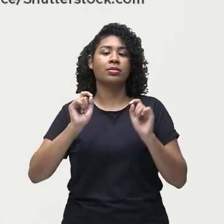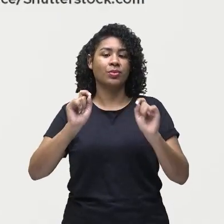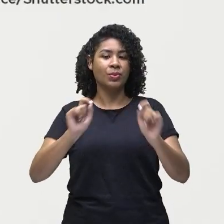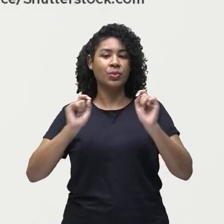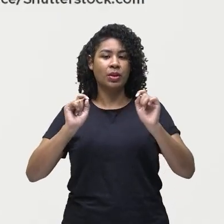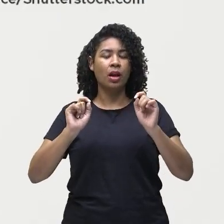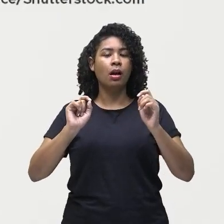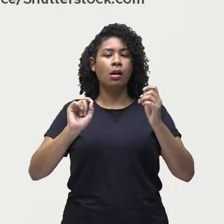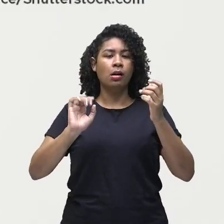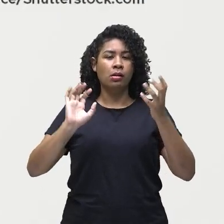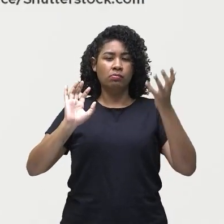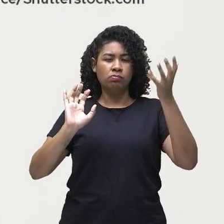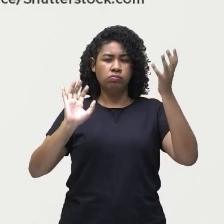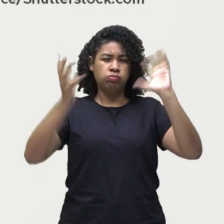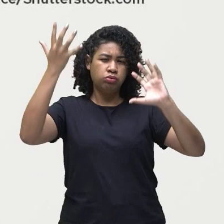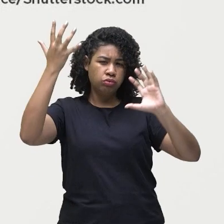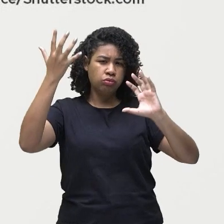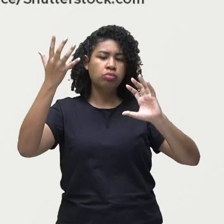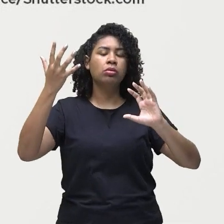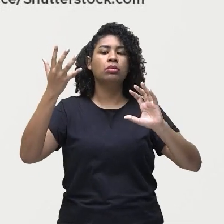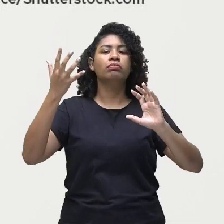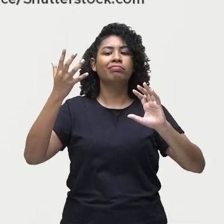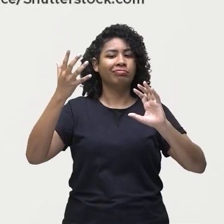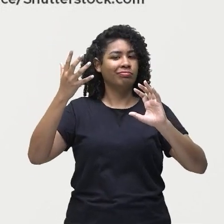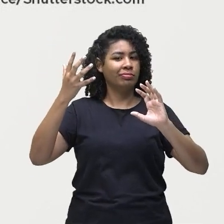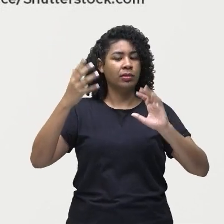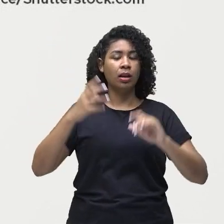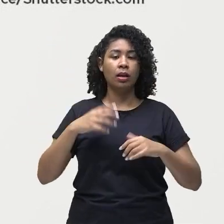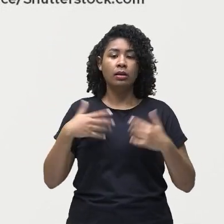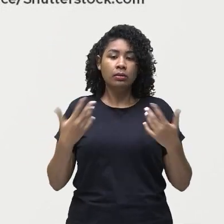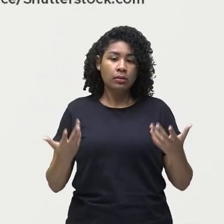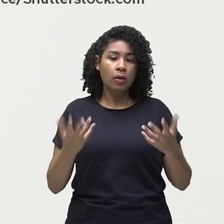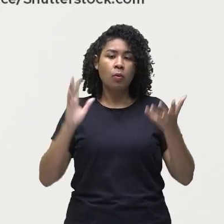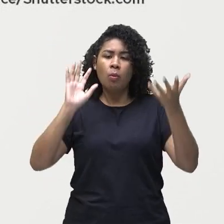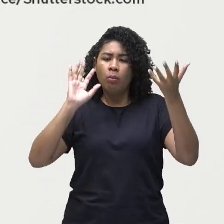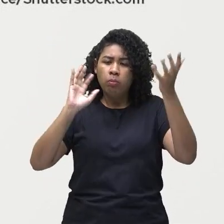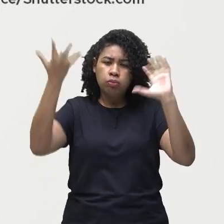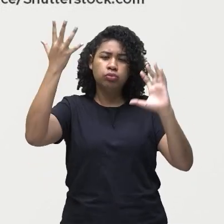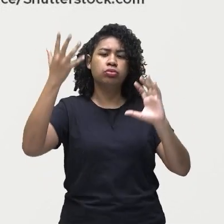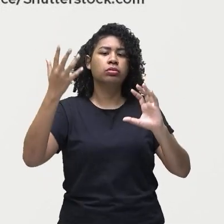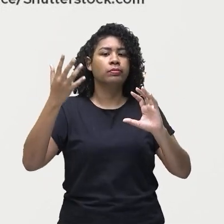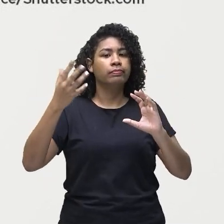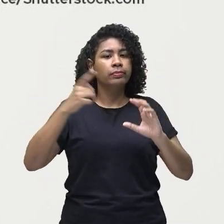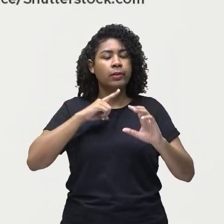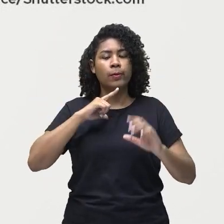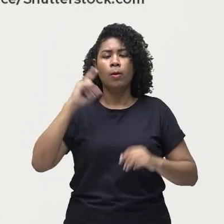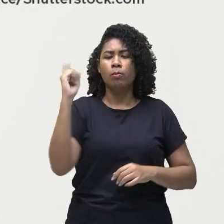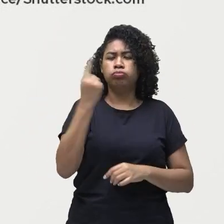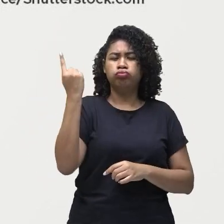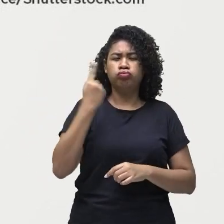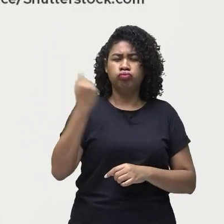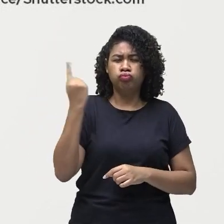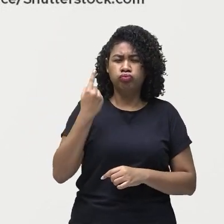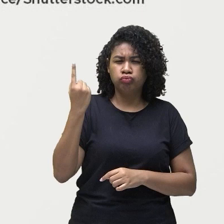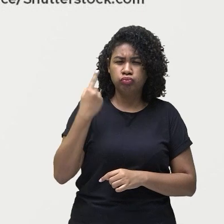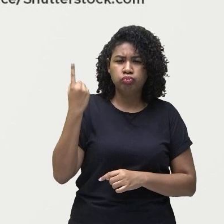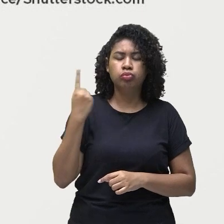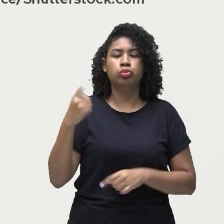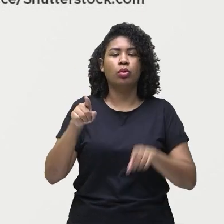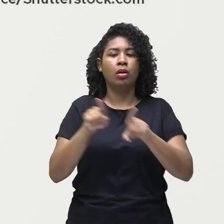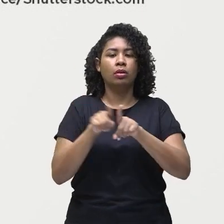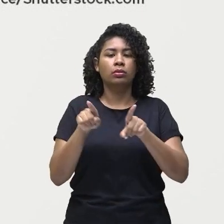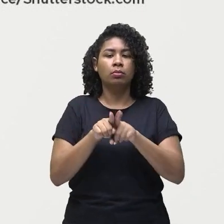como furacões enchentes e secas maior